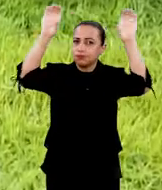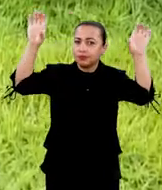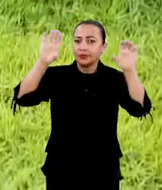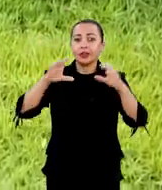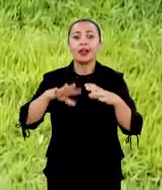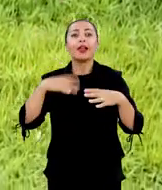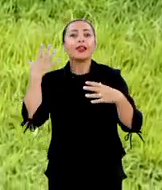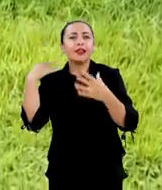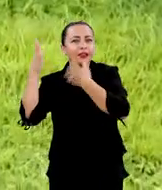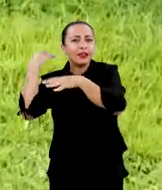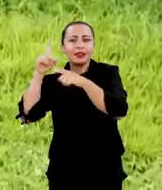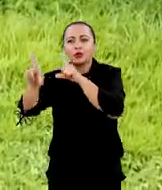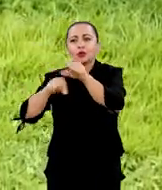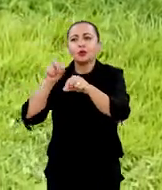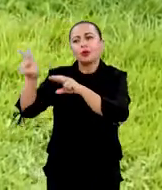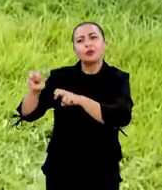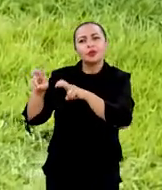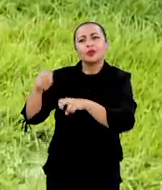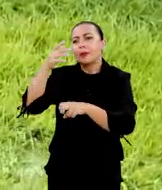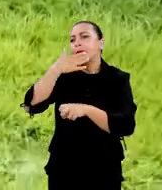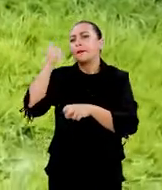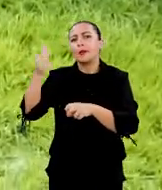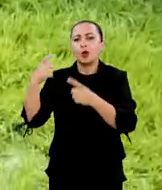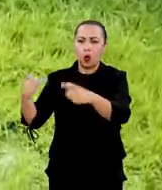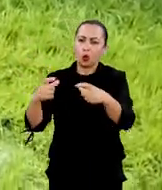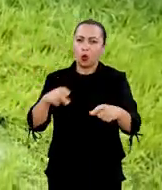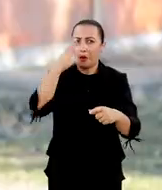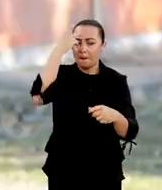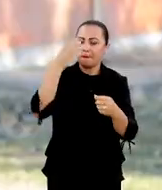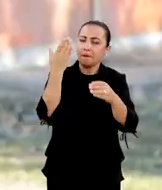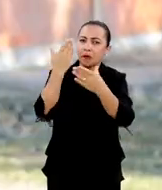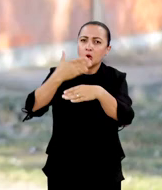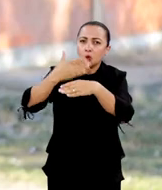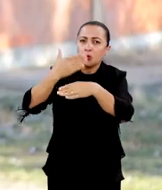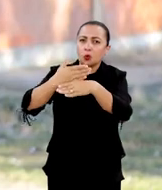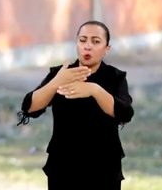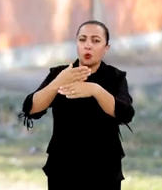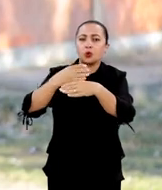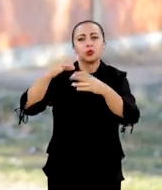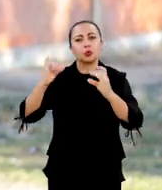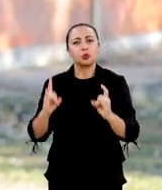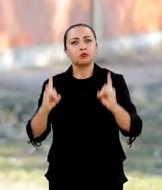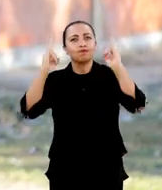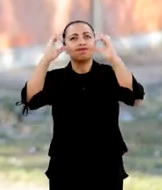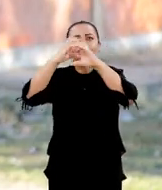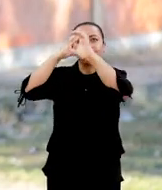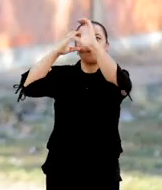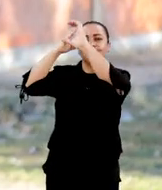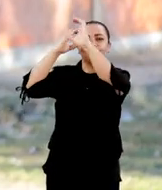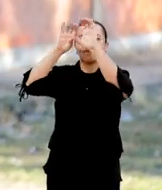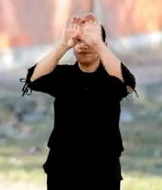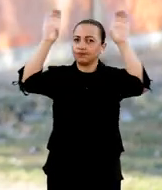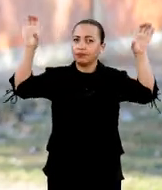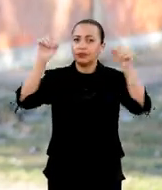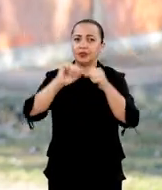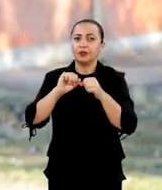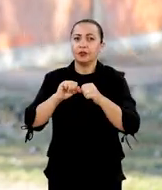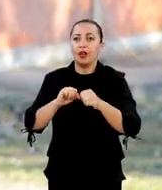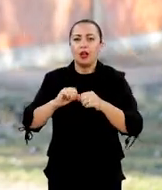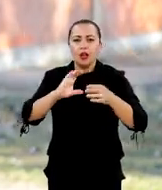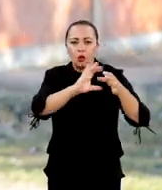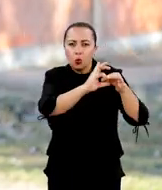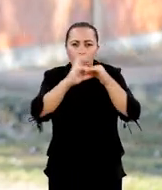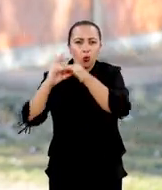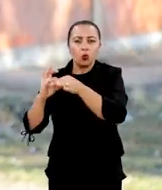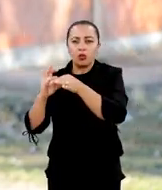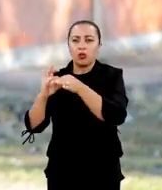época, escolheram este sítio como o melhor local para construirmos o observatório espacial. Fizemos um